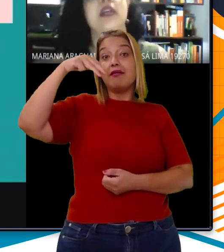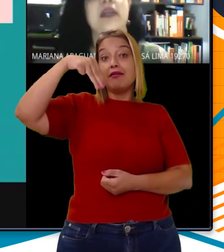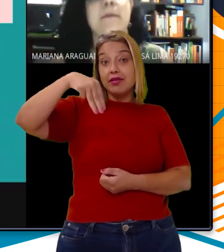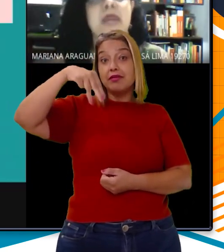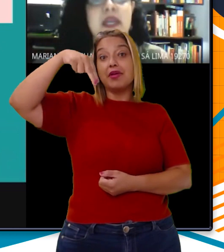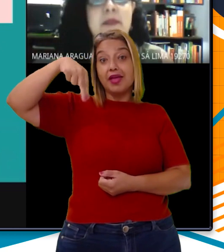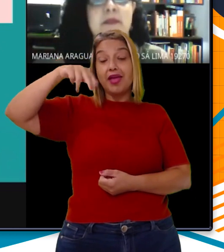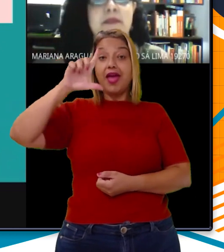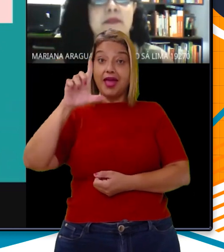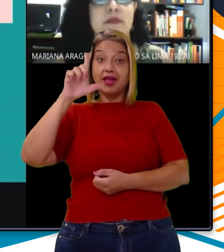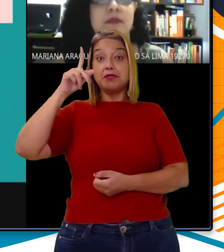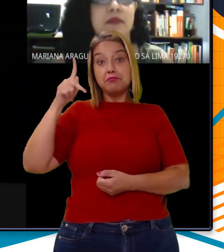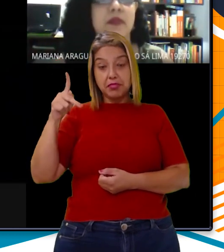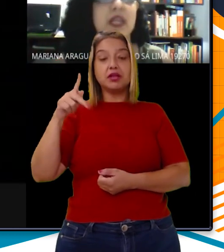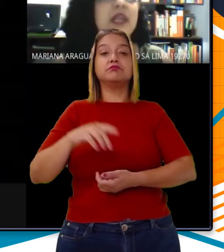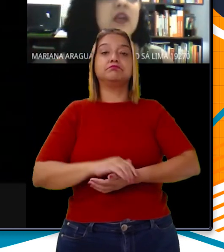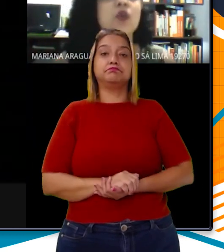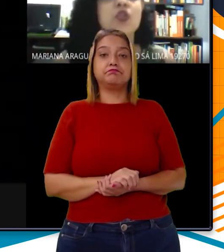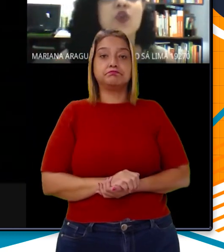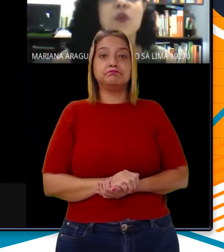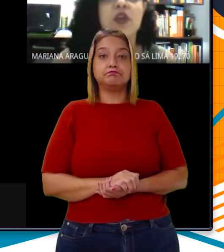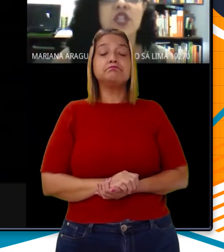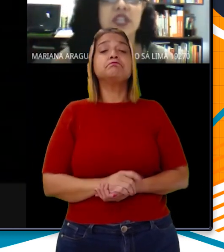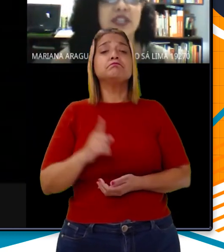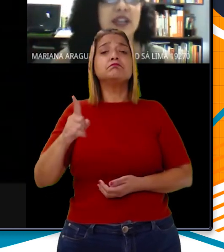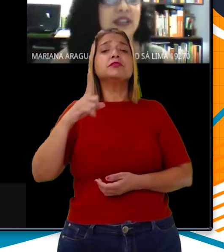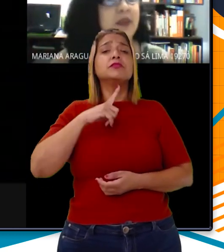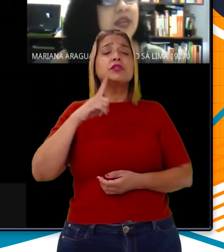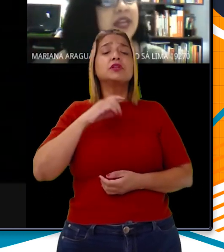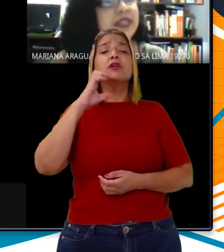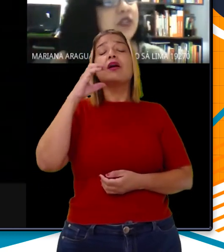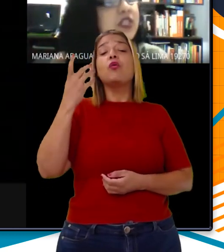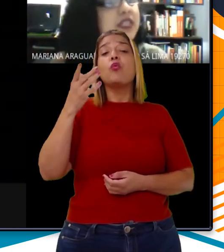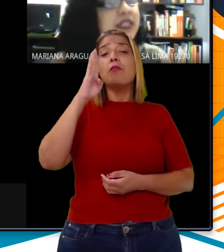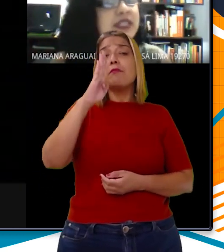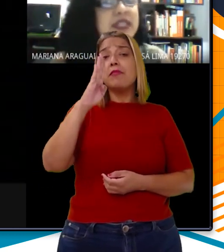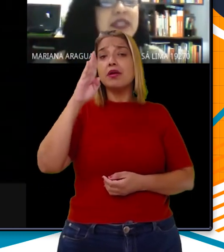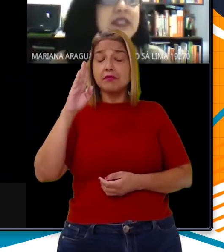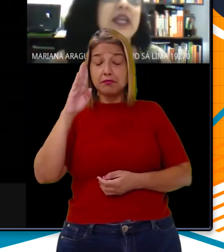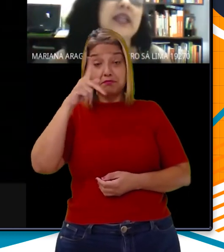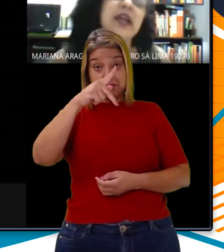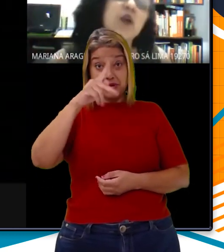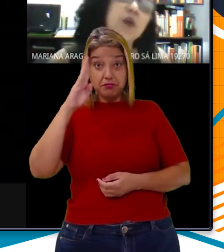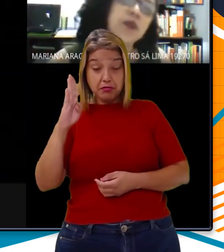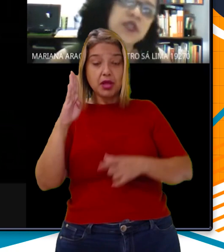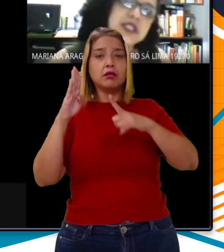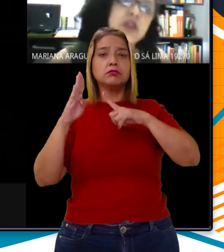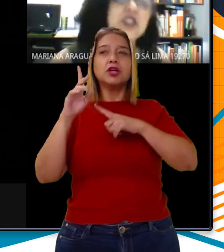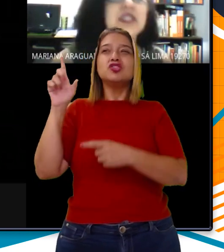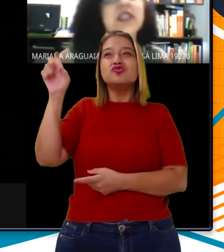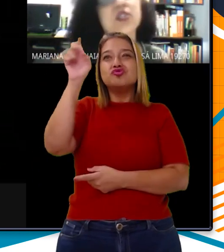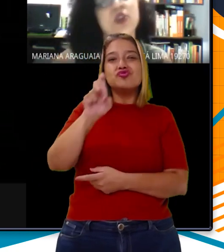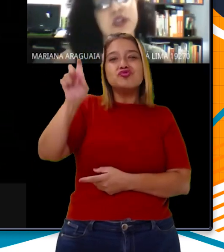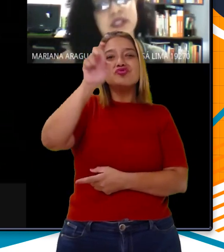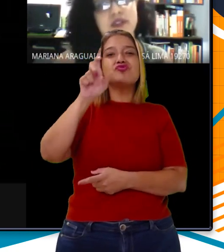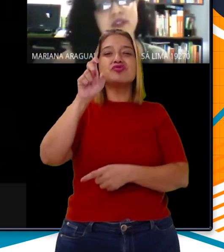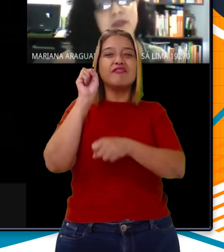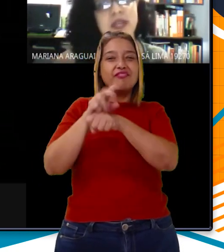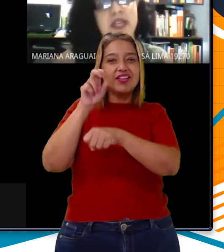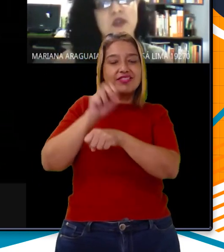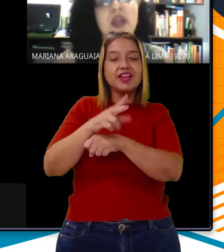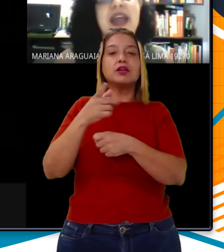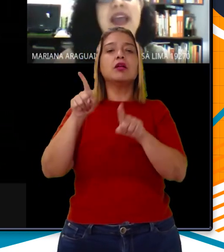O e P. O chumbo é utilizado na fabricação de inseticidas, na composição de sensores